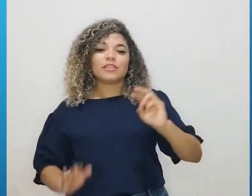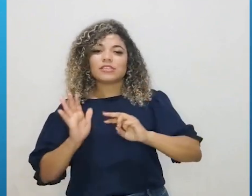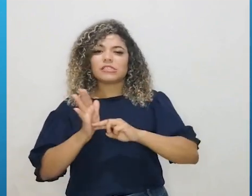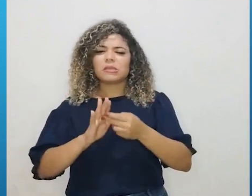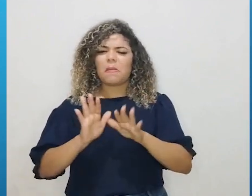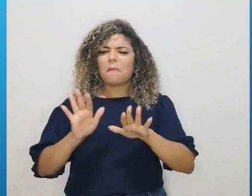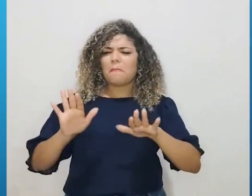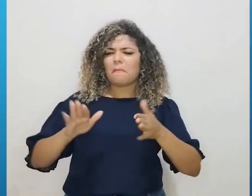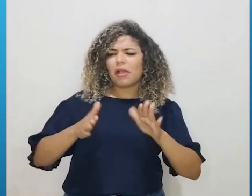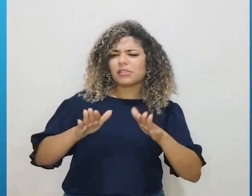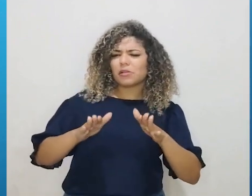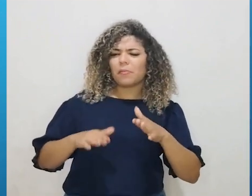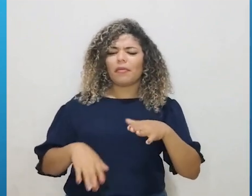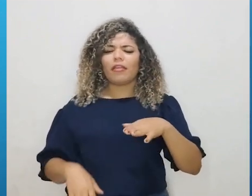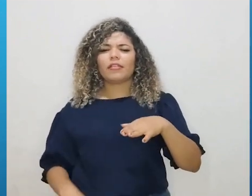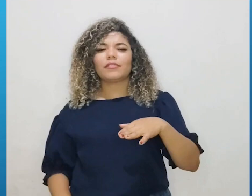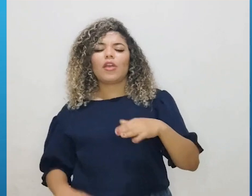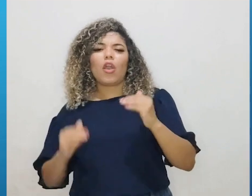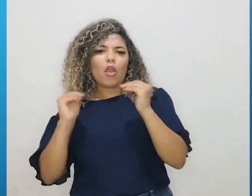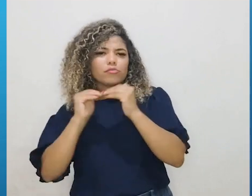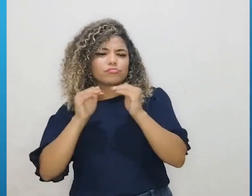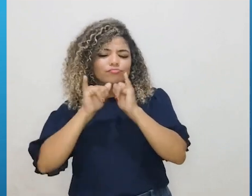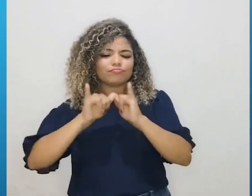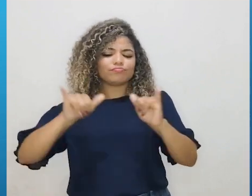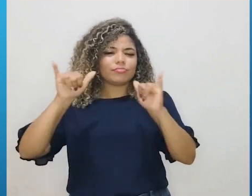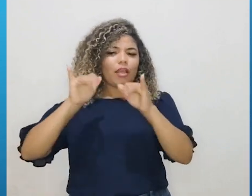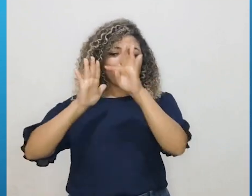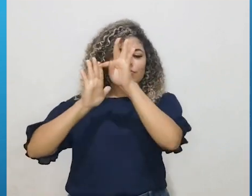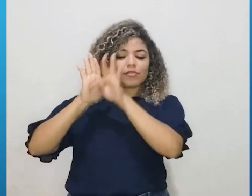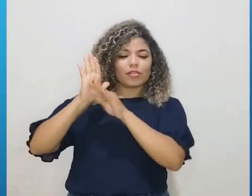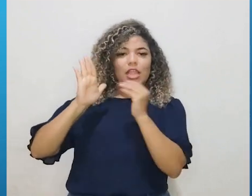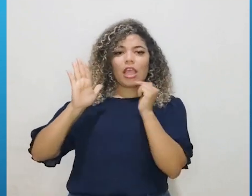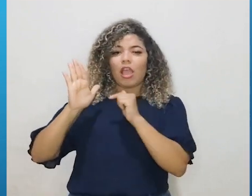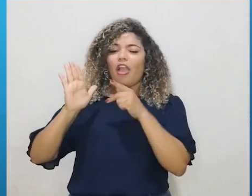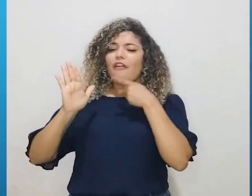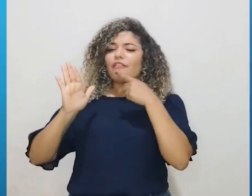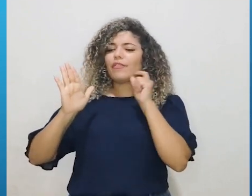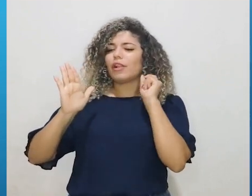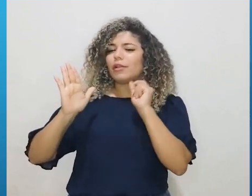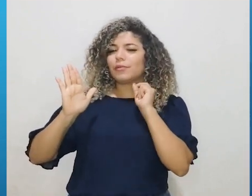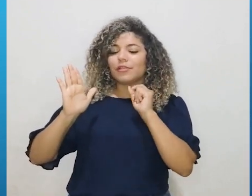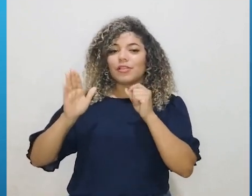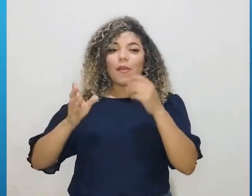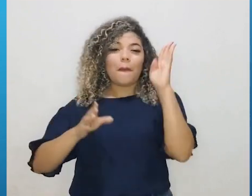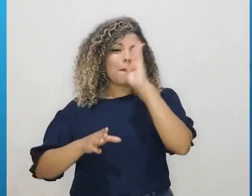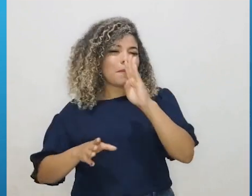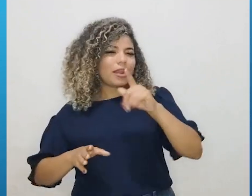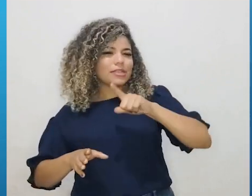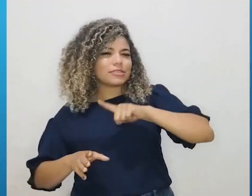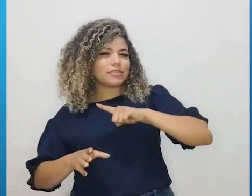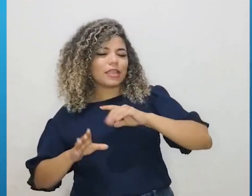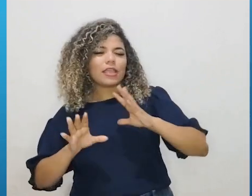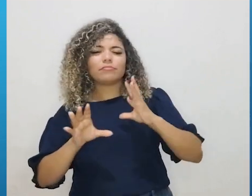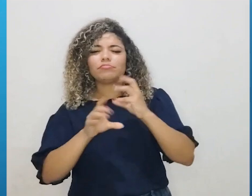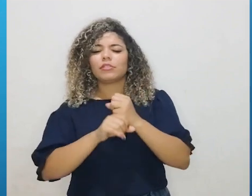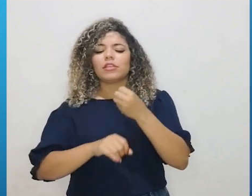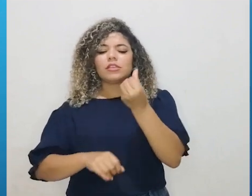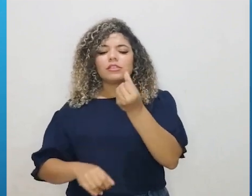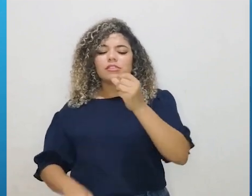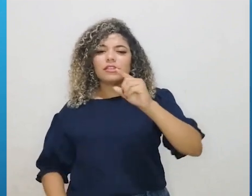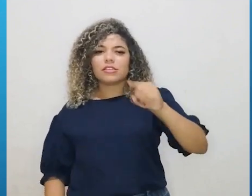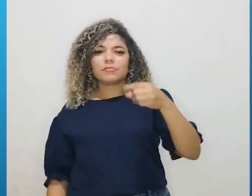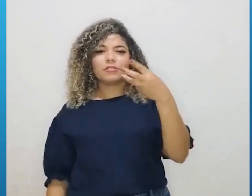aproximadamente, de acordo com essas informações do texto, podemos concluir que o Brasil tem ao todo 6